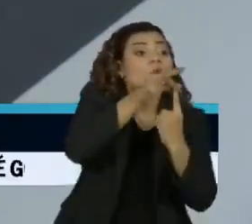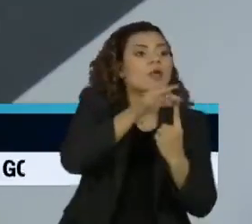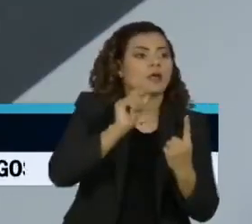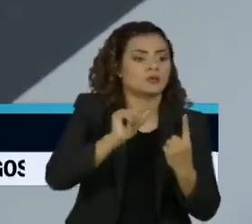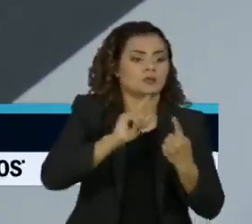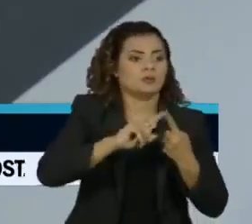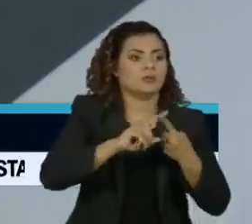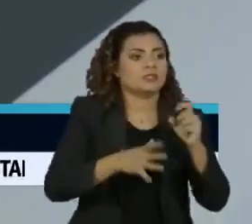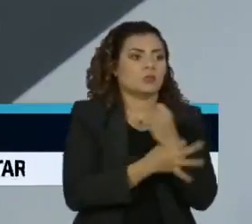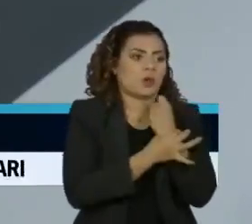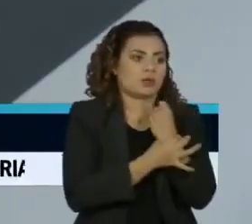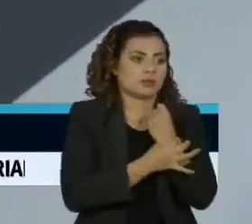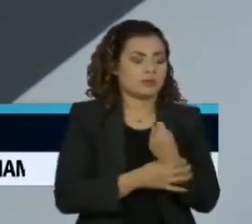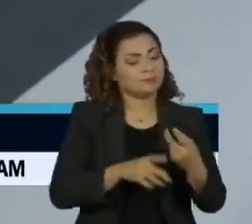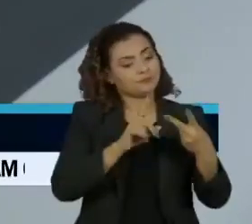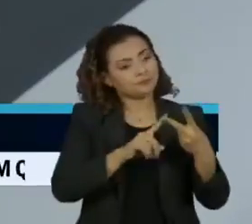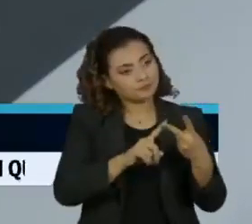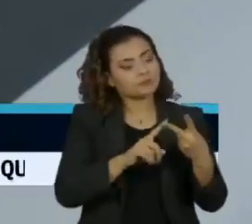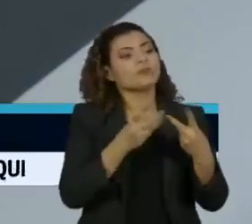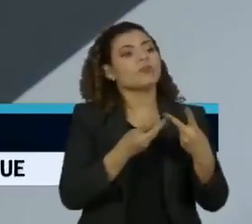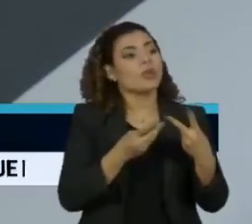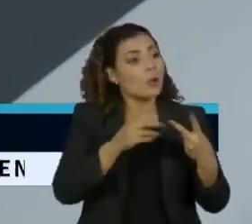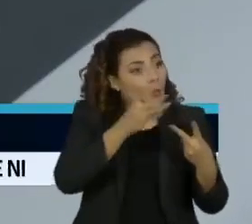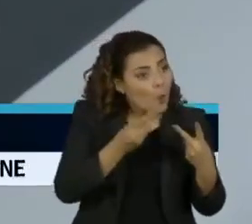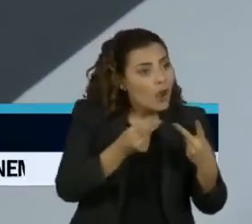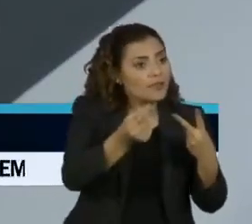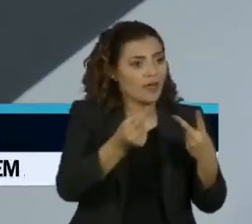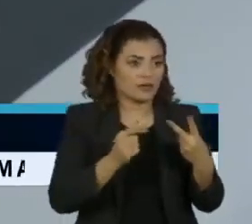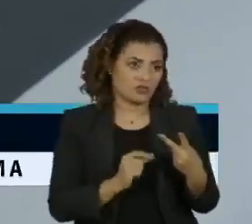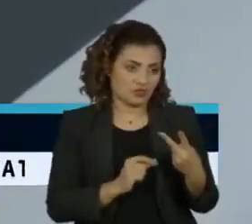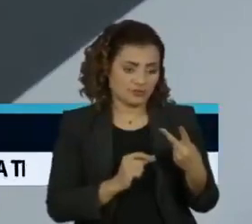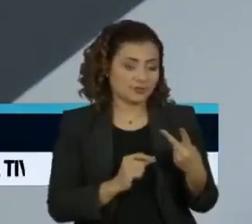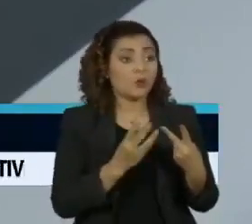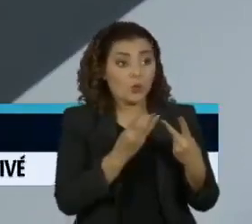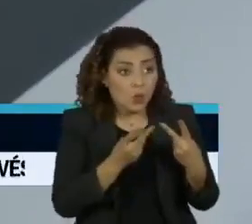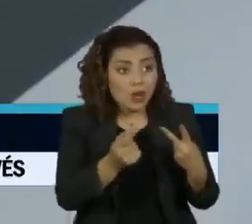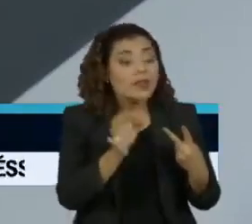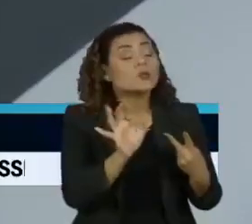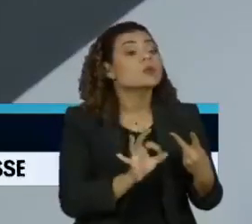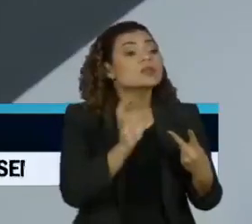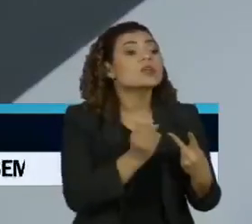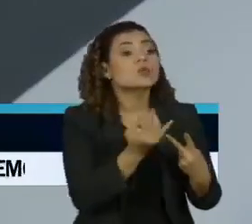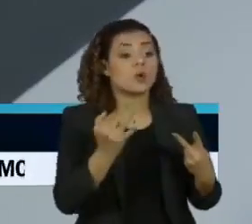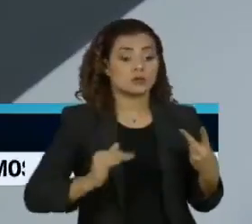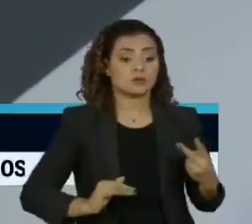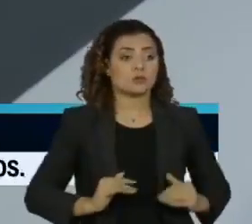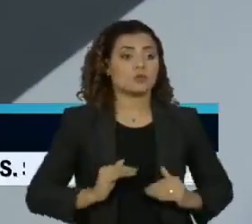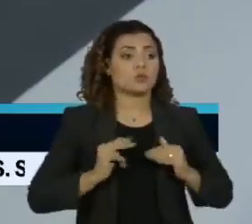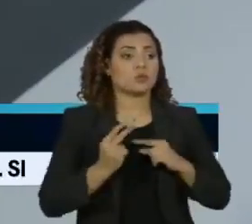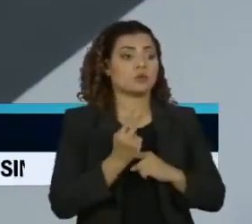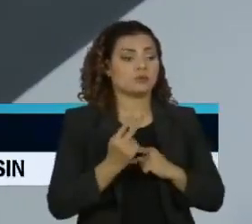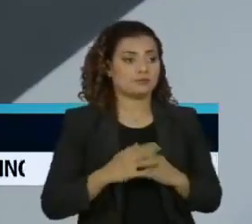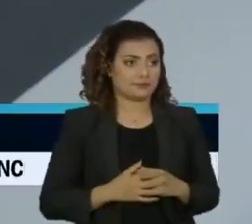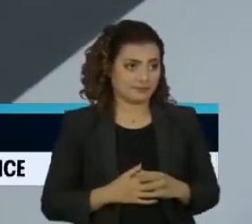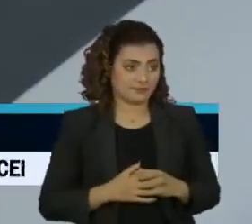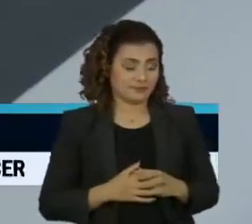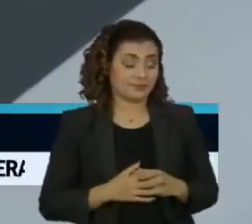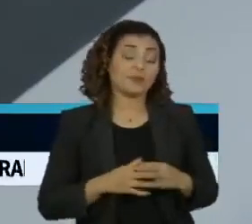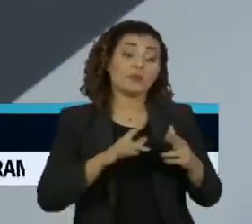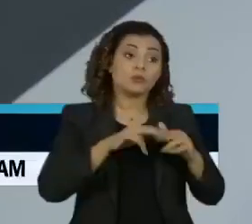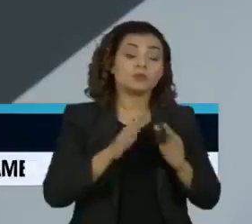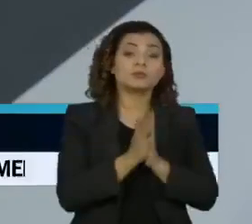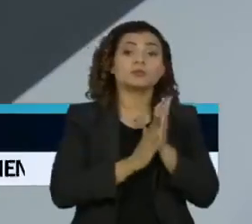Esse é o primeiro ponto. A partir daí vem a eficácia. Então, estamos trabalhando aí nesse sentido e com a expectativa de